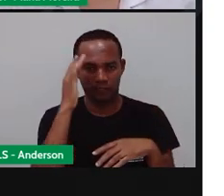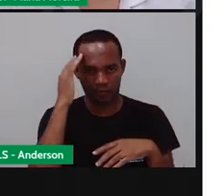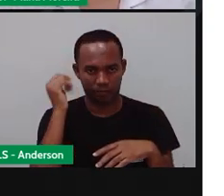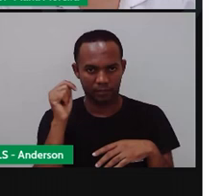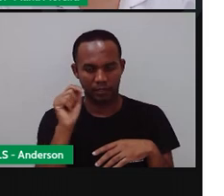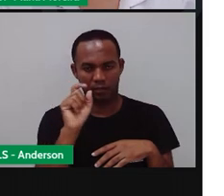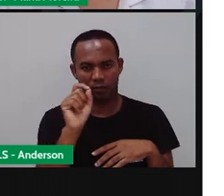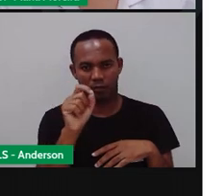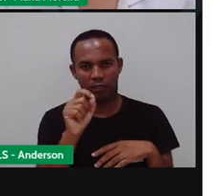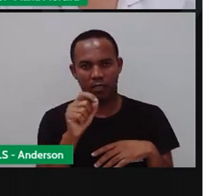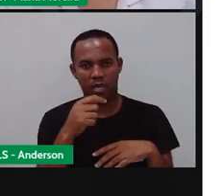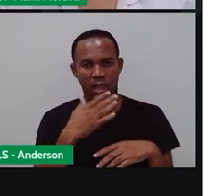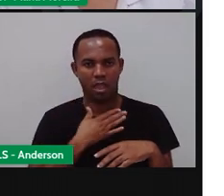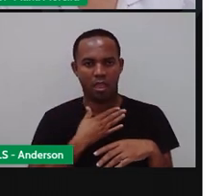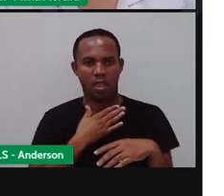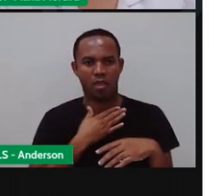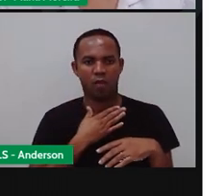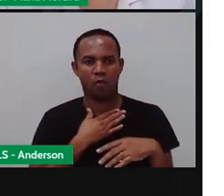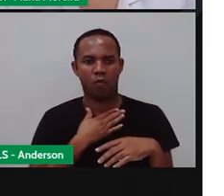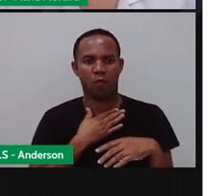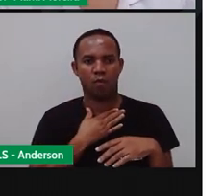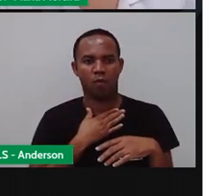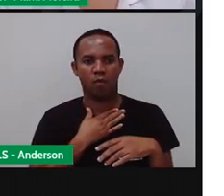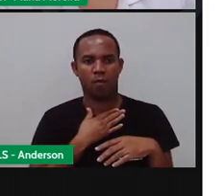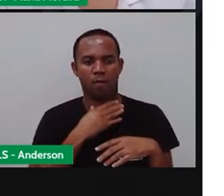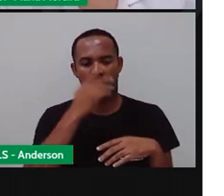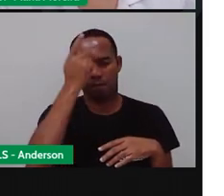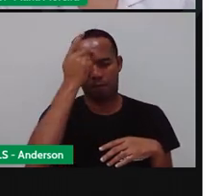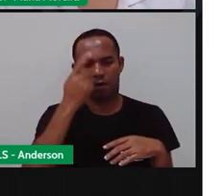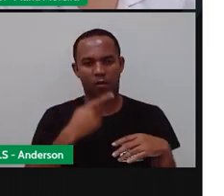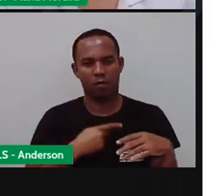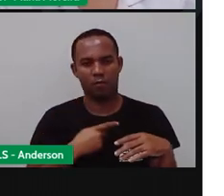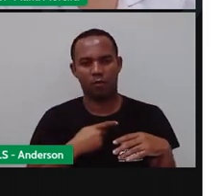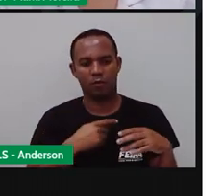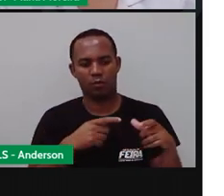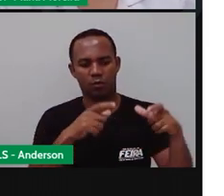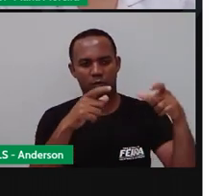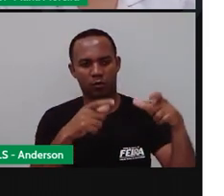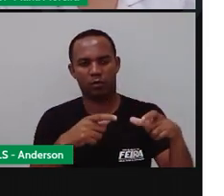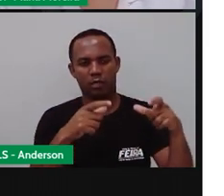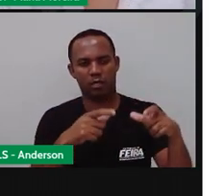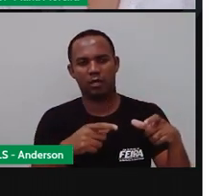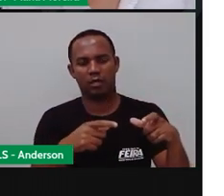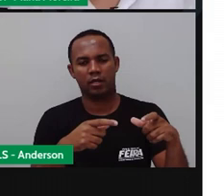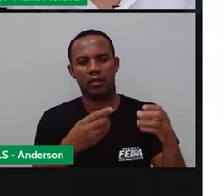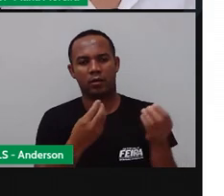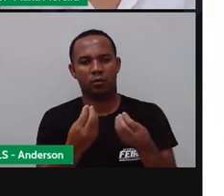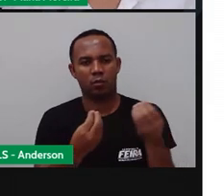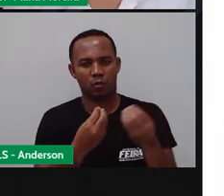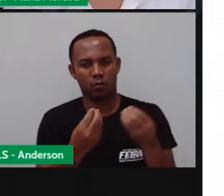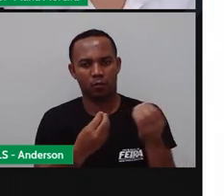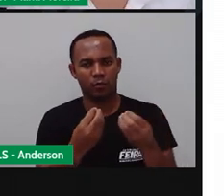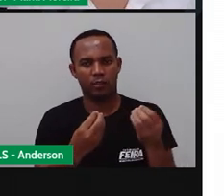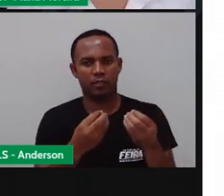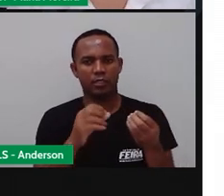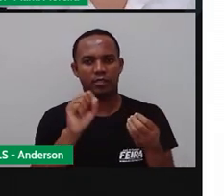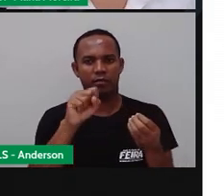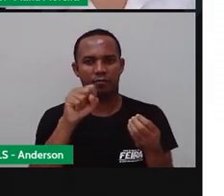representar o espaço onde vivemos de outra maneira que não são os mapas? Você sabia, Anderson?